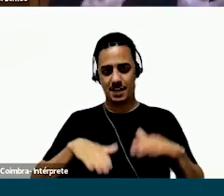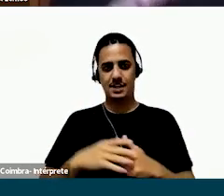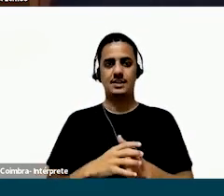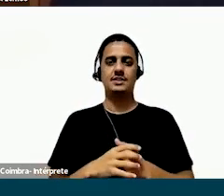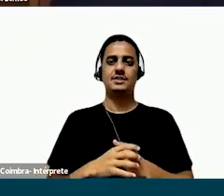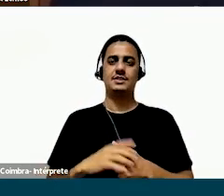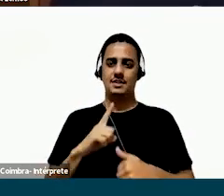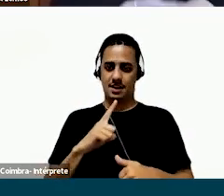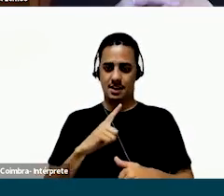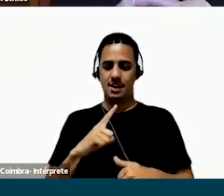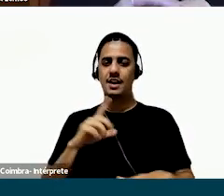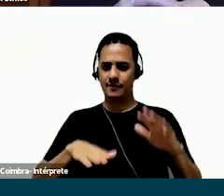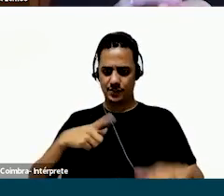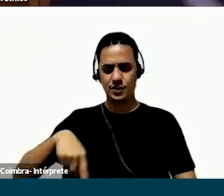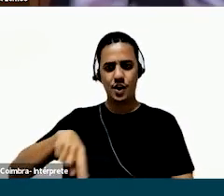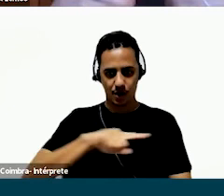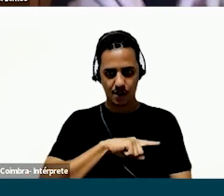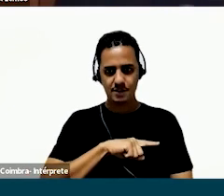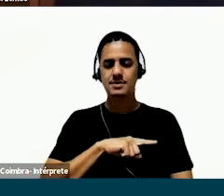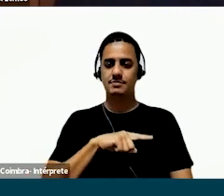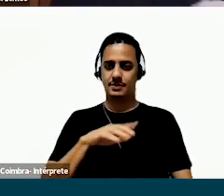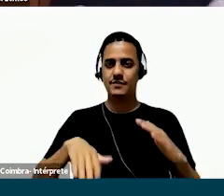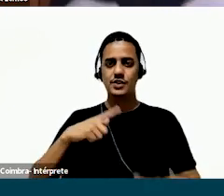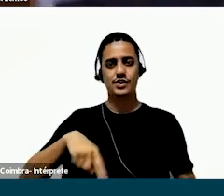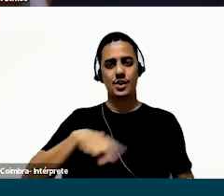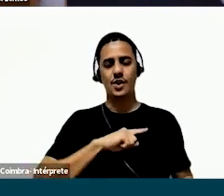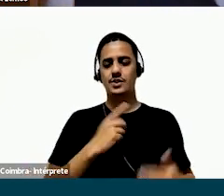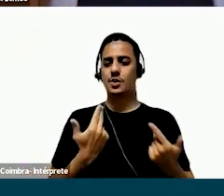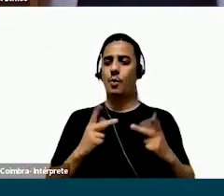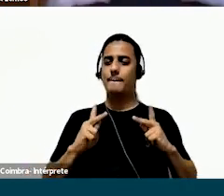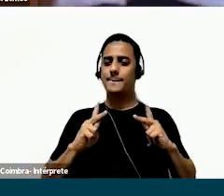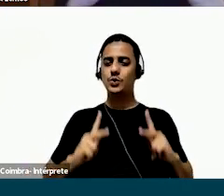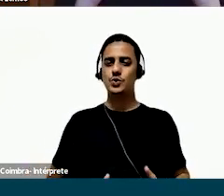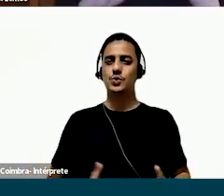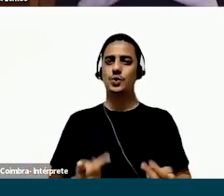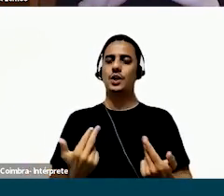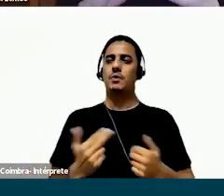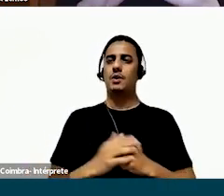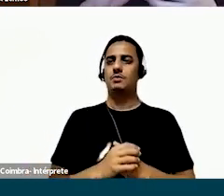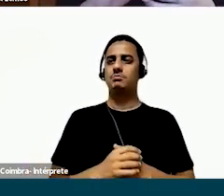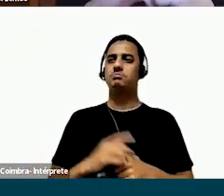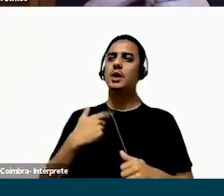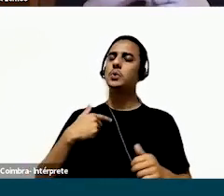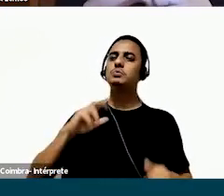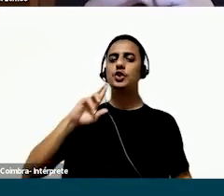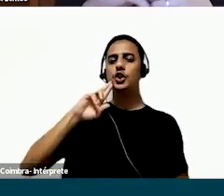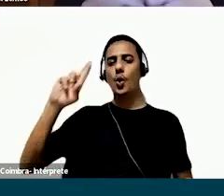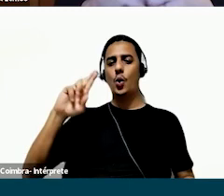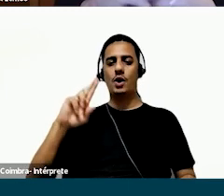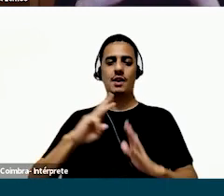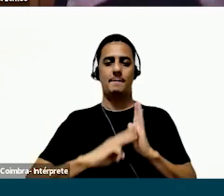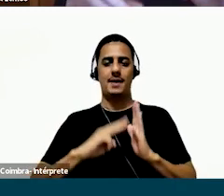algumas figuras, e aí eu incluo a gente nessa, então, às vezes nós mesmas, assumimos uma postura muito de